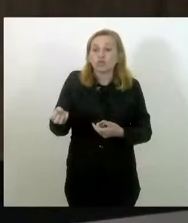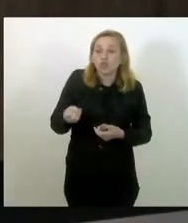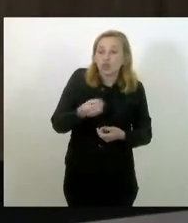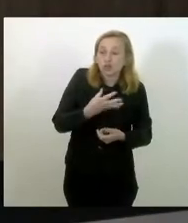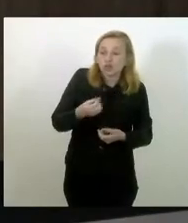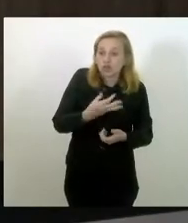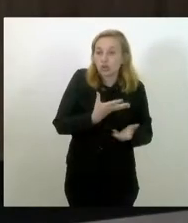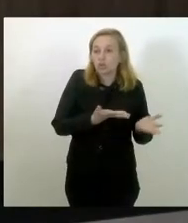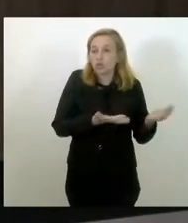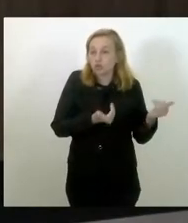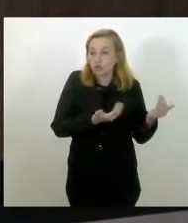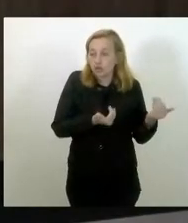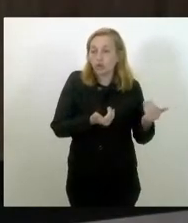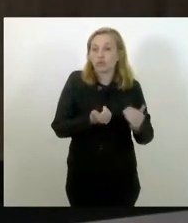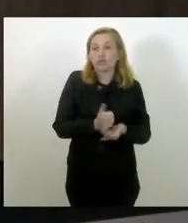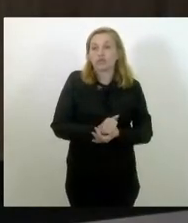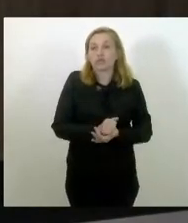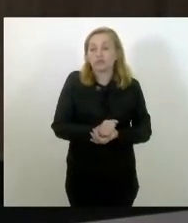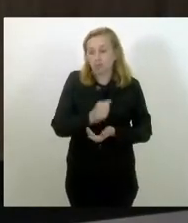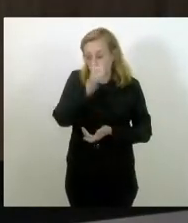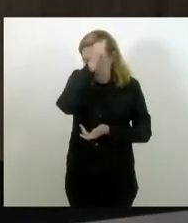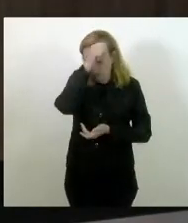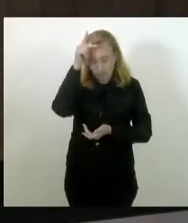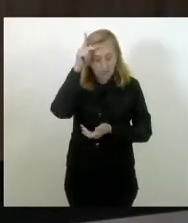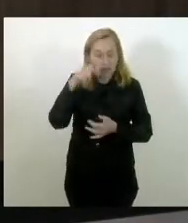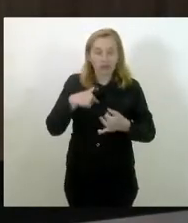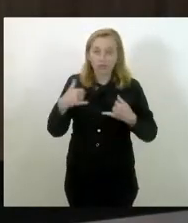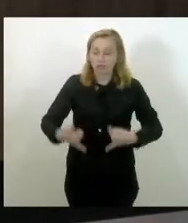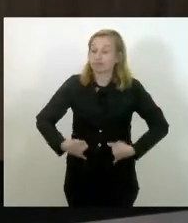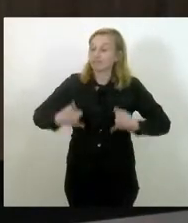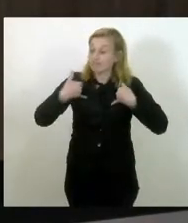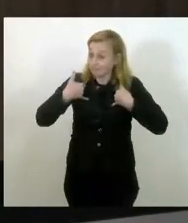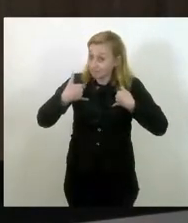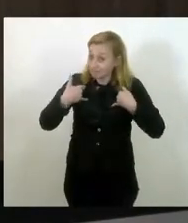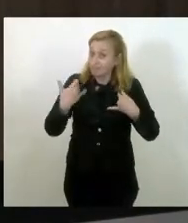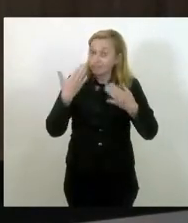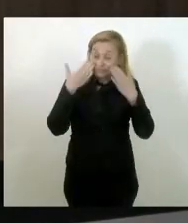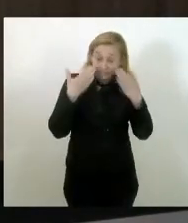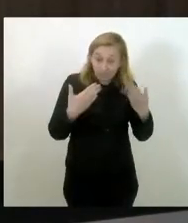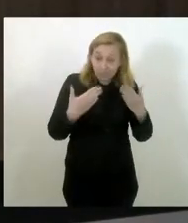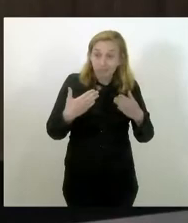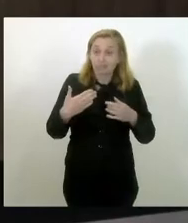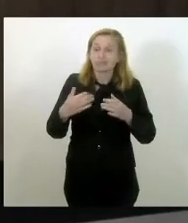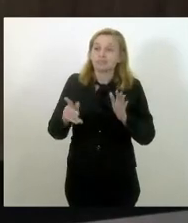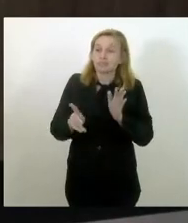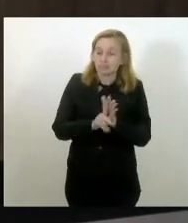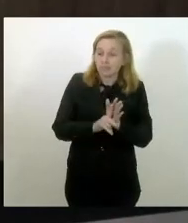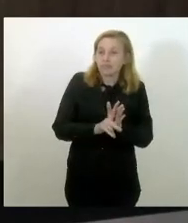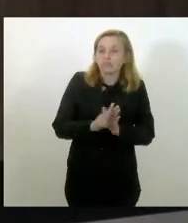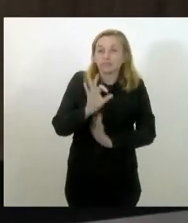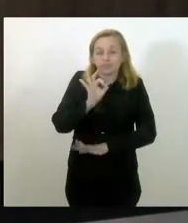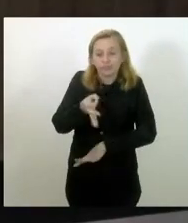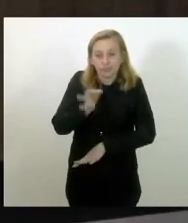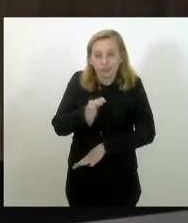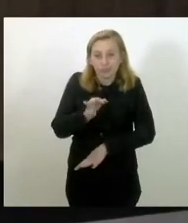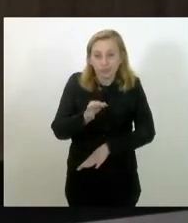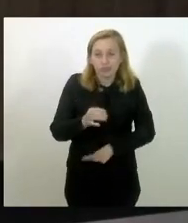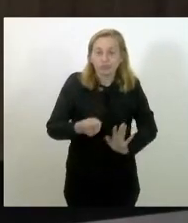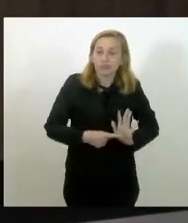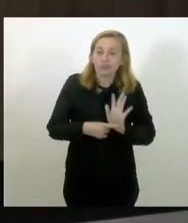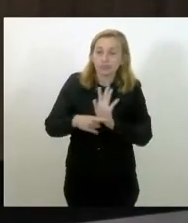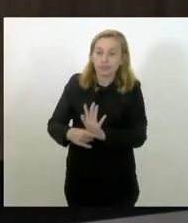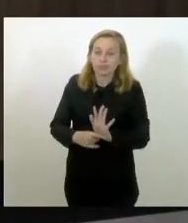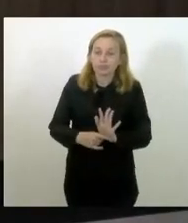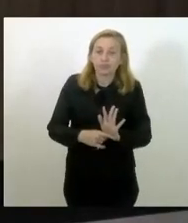político que é o Gutinho. Eu fico muito honrado em apresentar esse projeto. eu sei, tenho certeza que irá ajudar